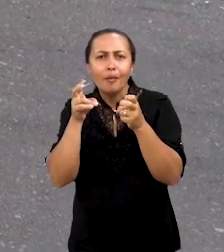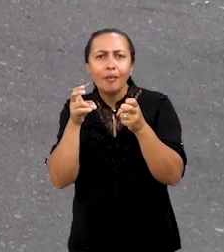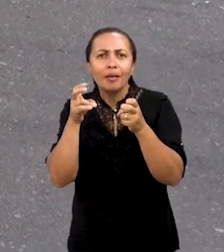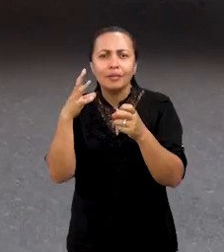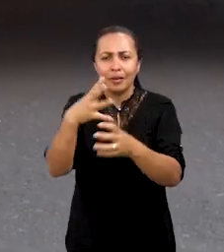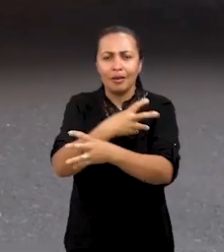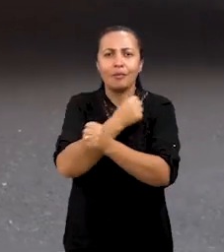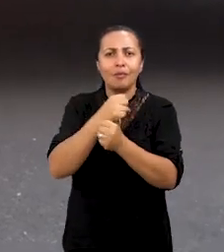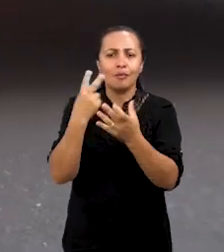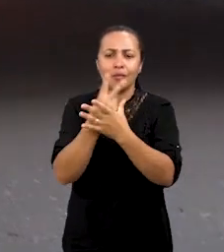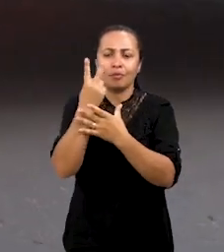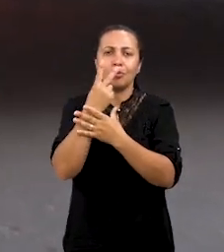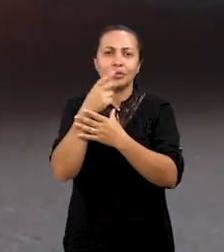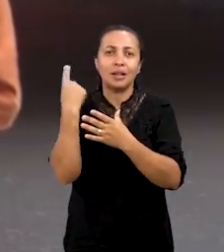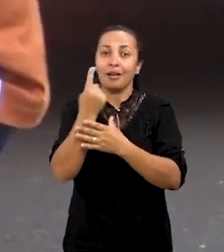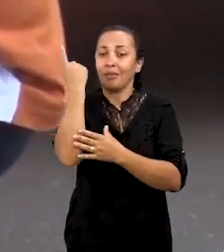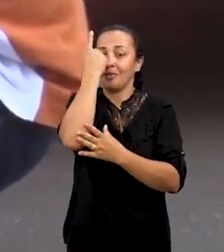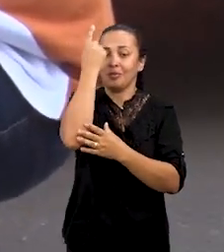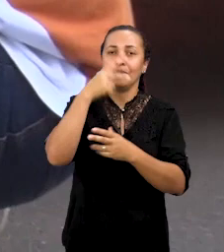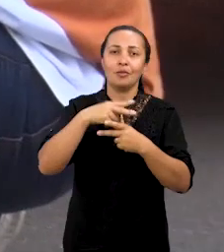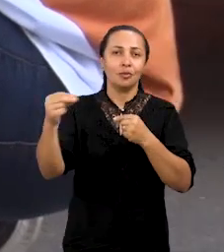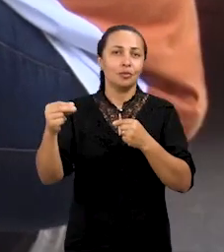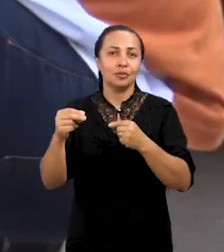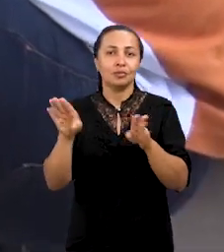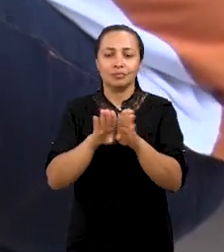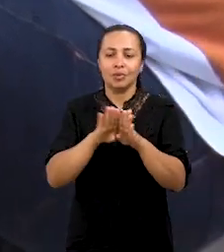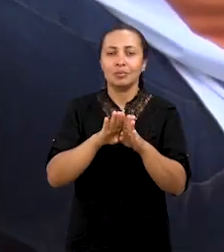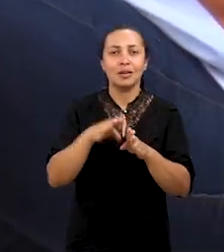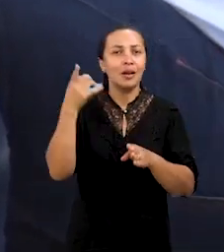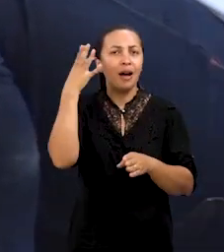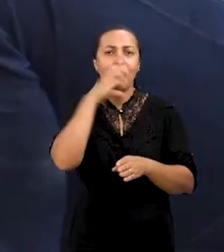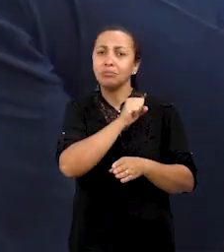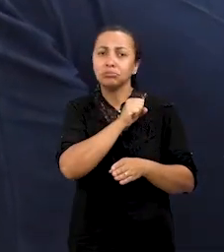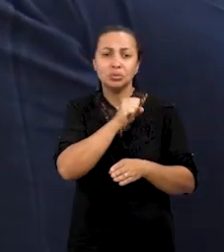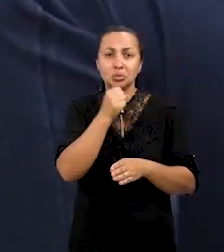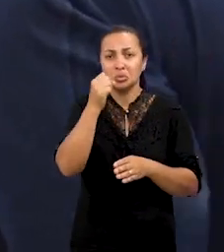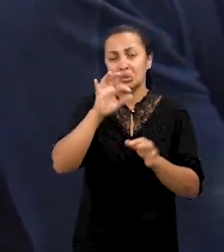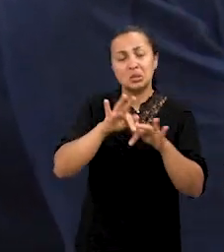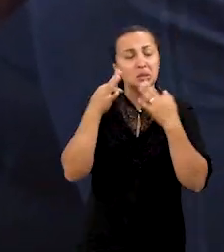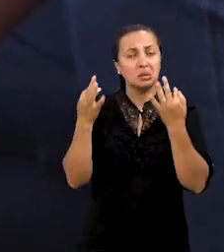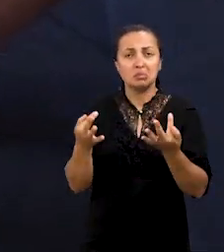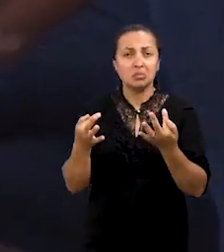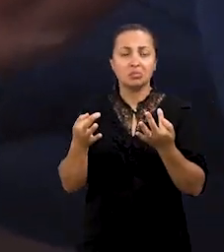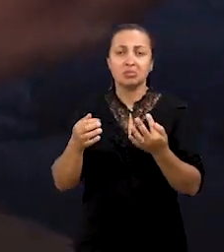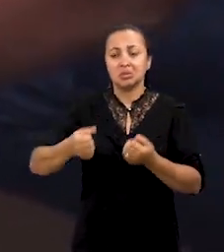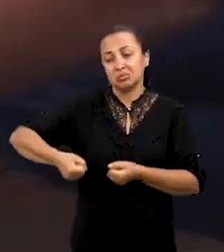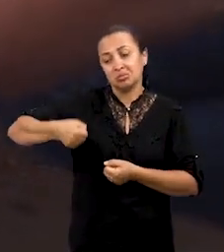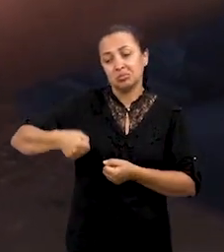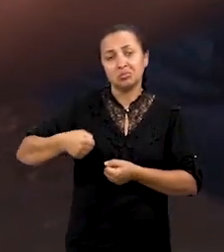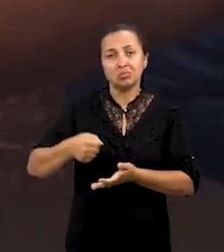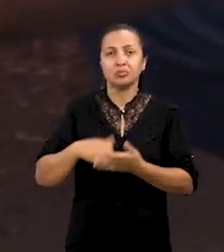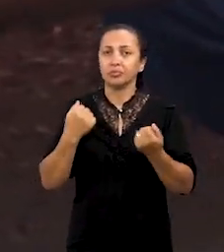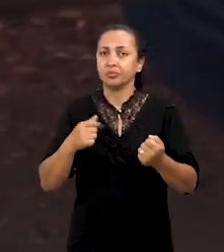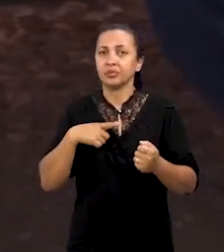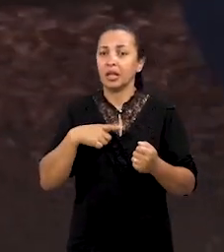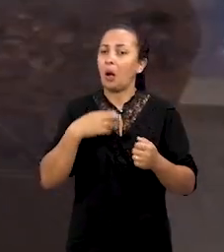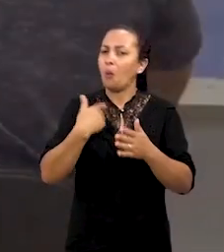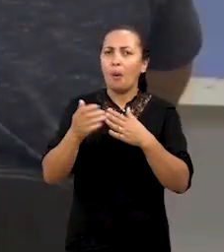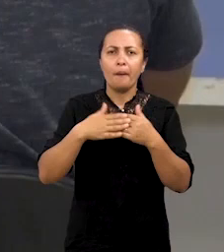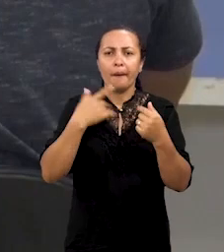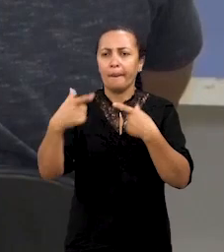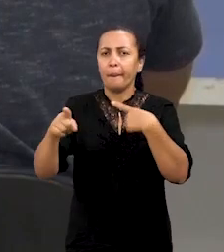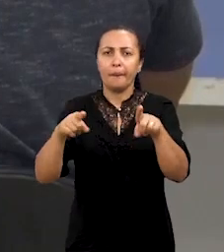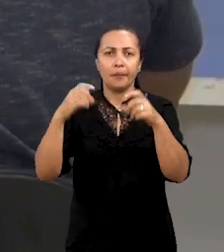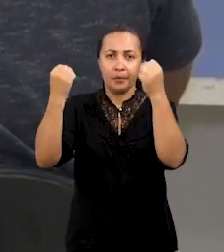velocidade. Outro ponto dele é um equipamento portátil, você consegue colocar em uma mala. E, além disso, ele pode colocar em qualquer outro carro.